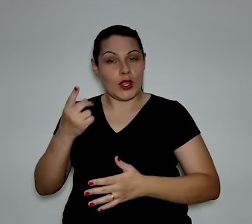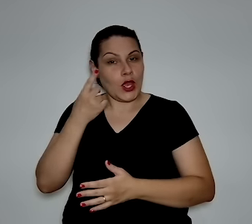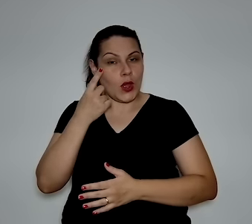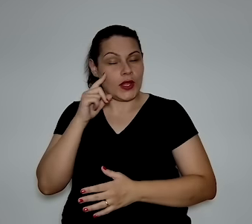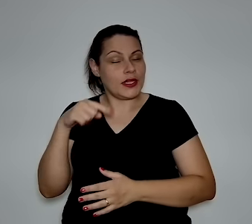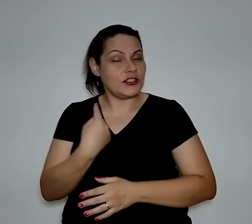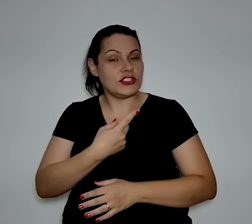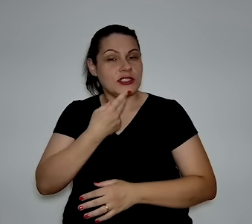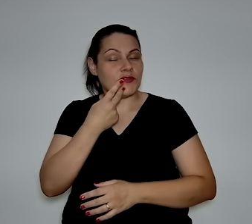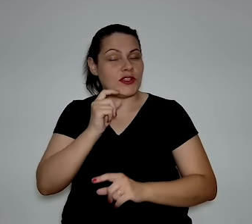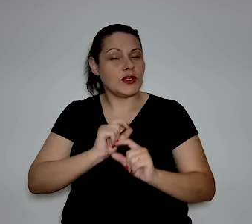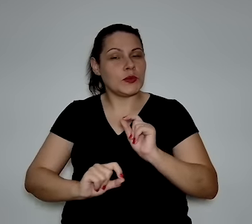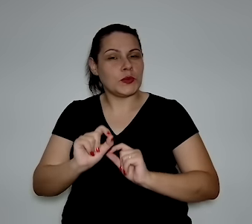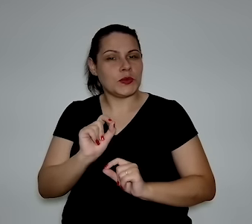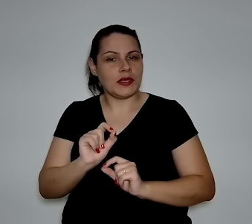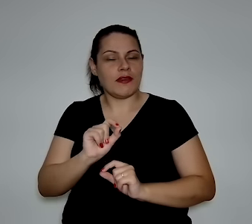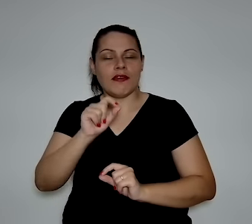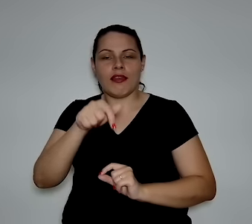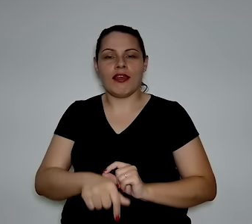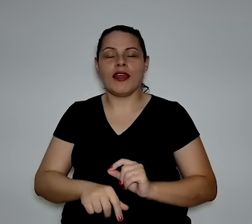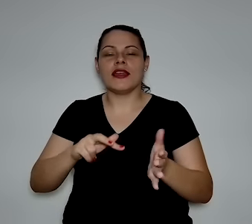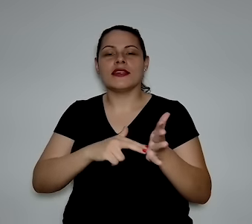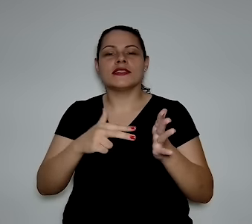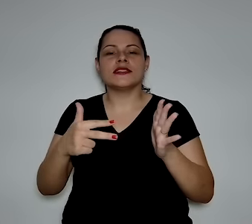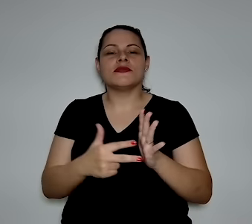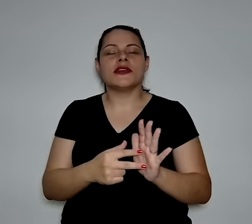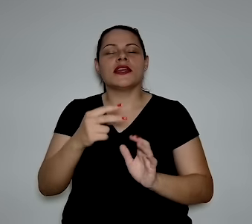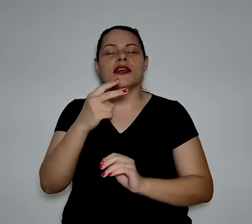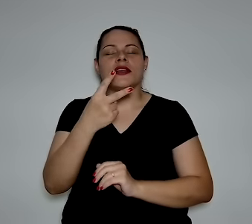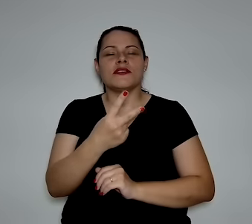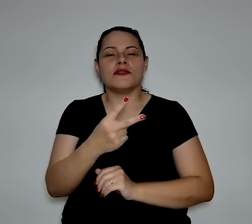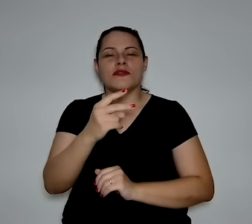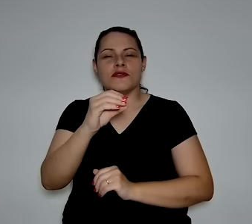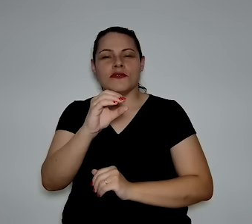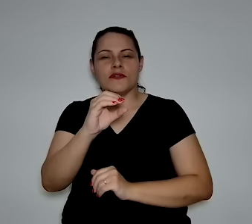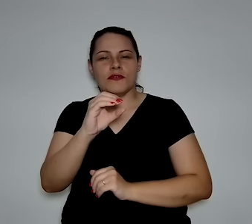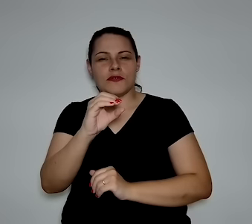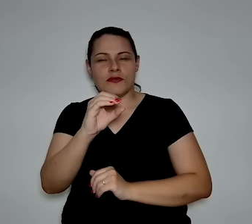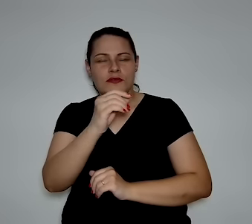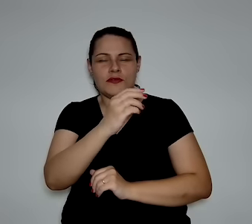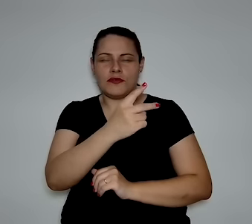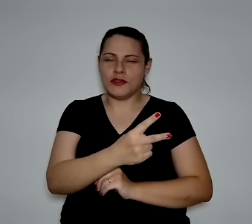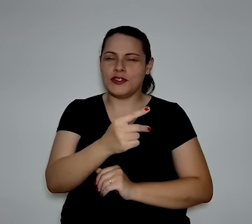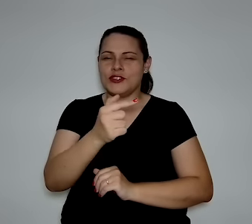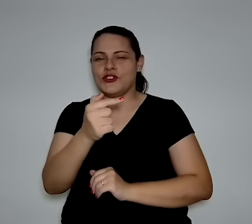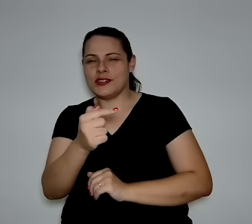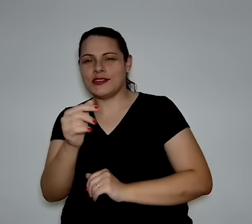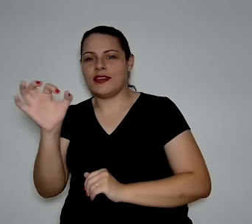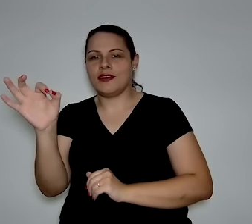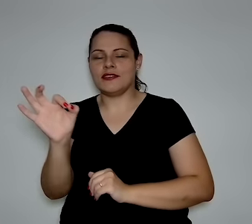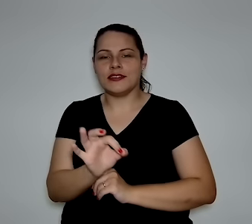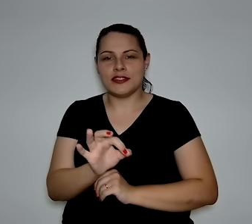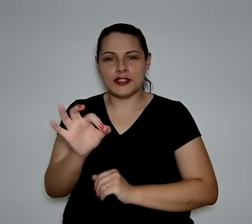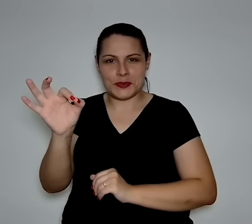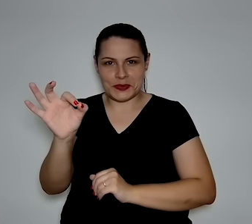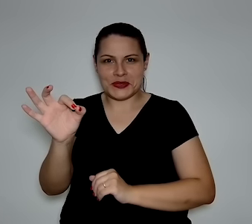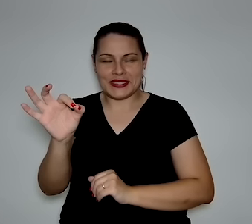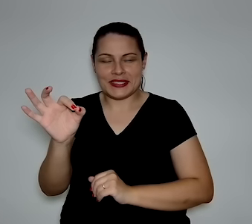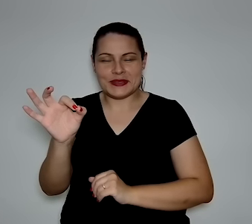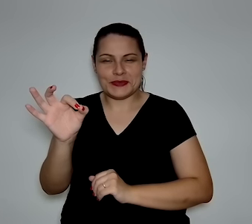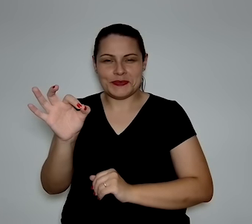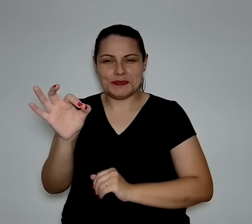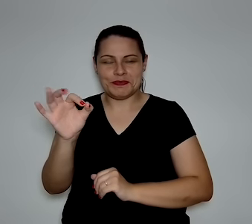Olha, nós estamos falando aqui de isso equivale a 27%